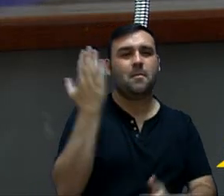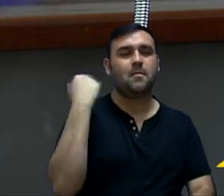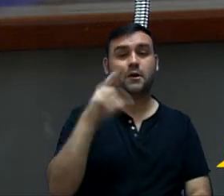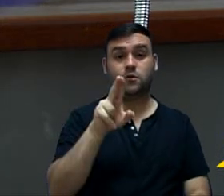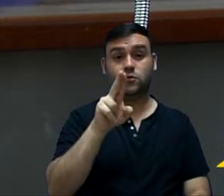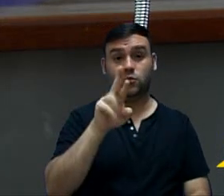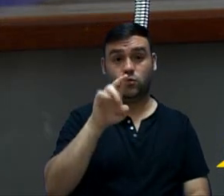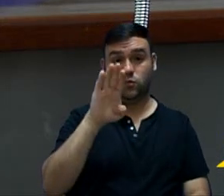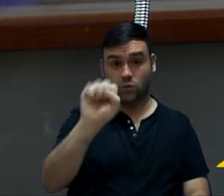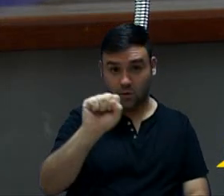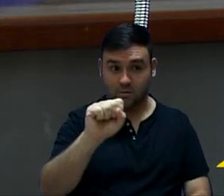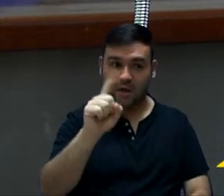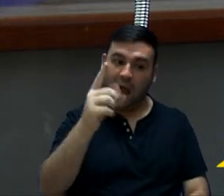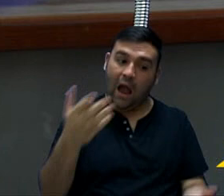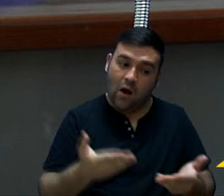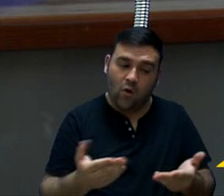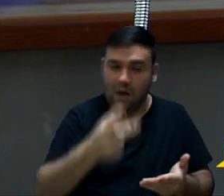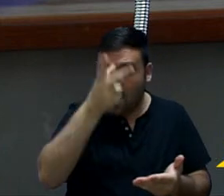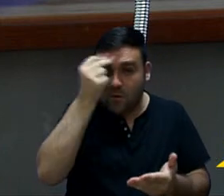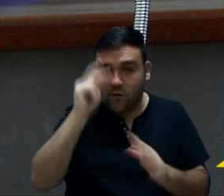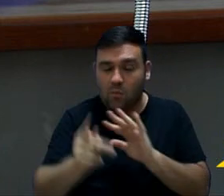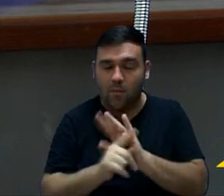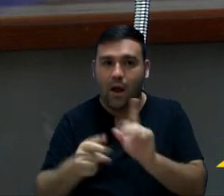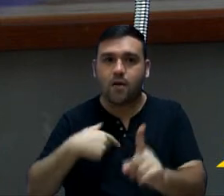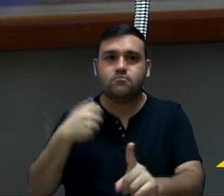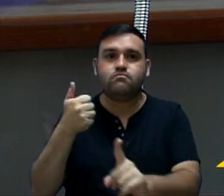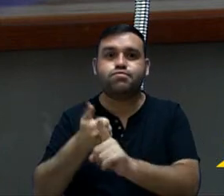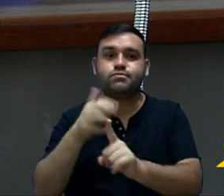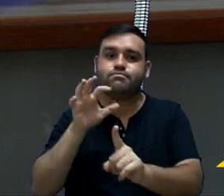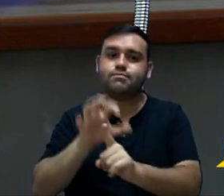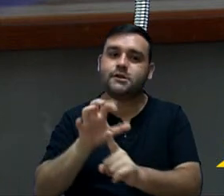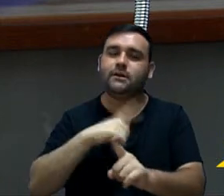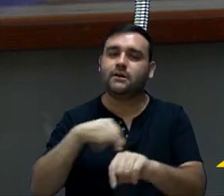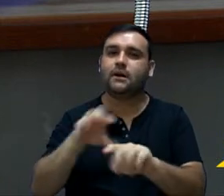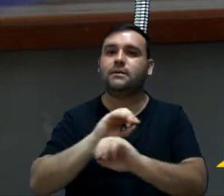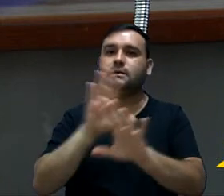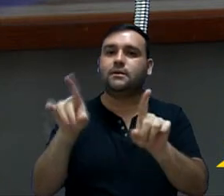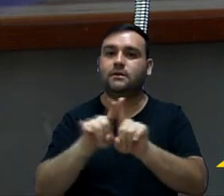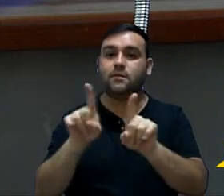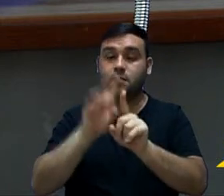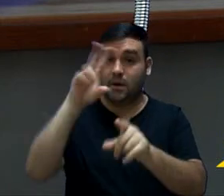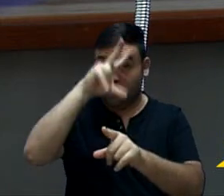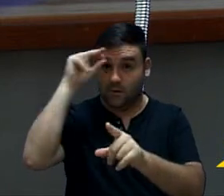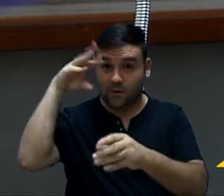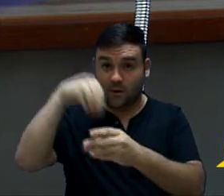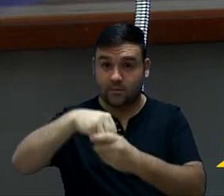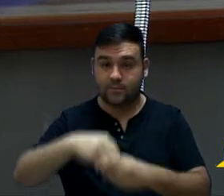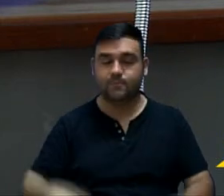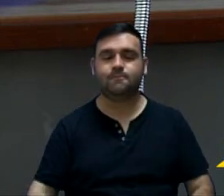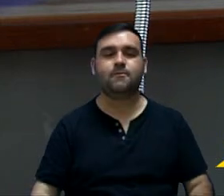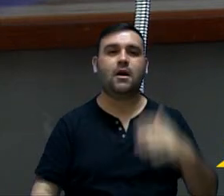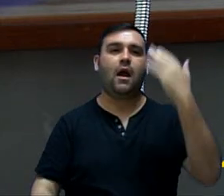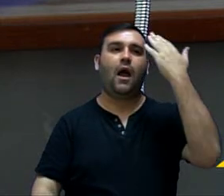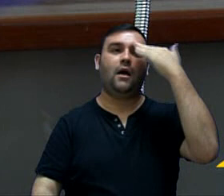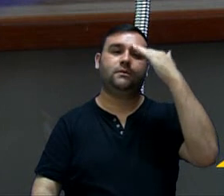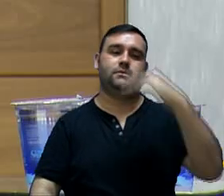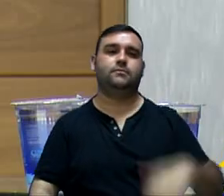da URBIS, passou a ser da Prefeitura. E isso impactou, lógico, obviamente, dentro da Prefeitura. Entendi.